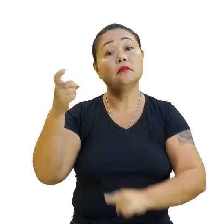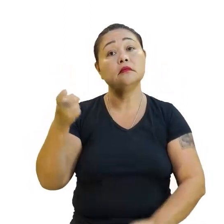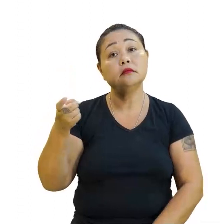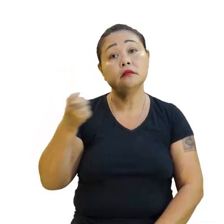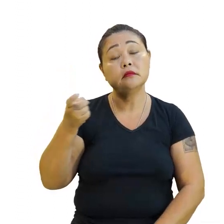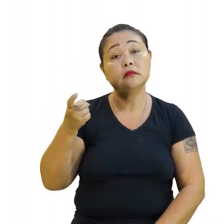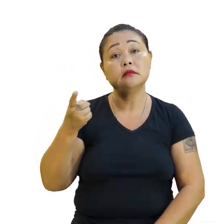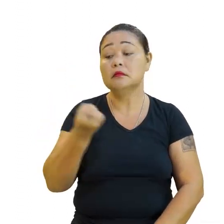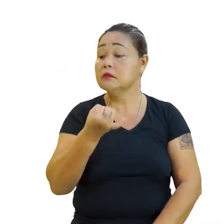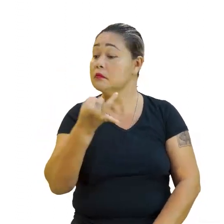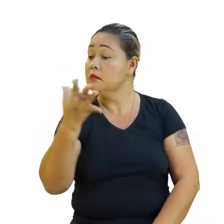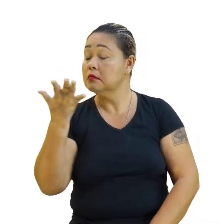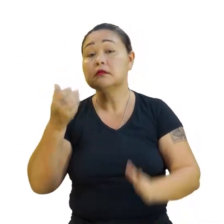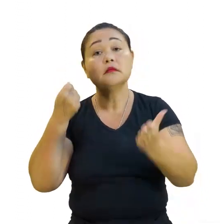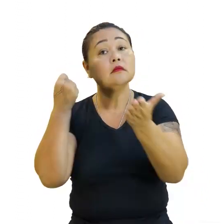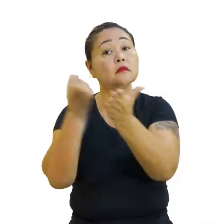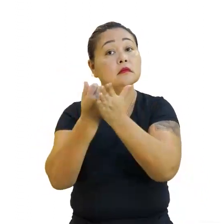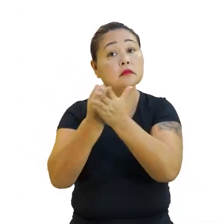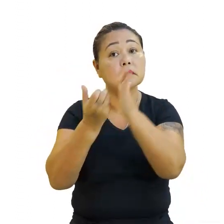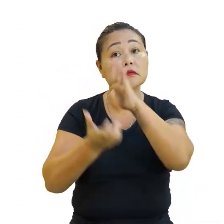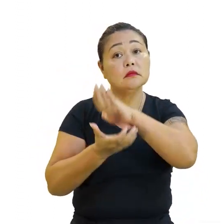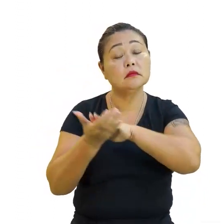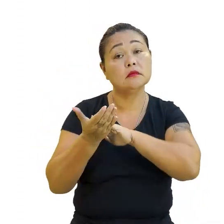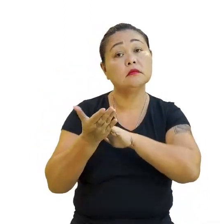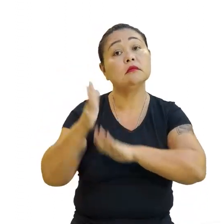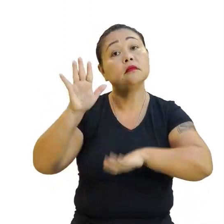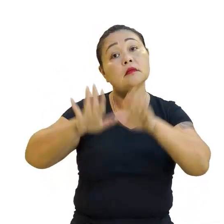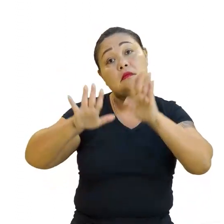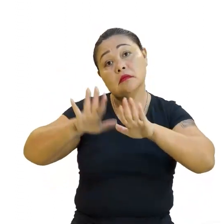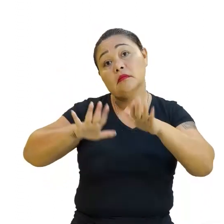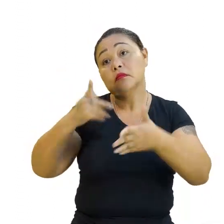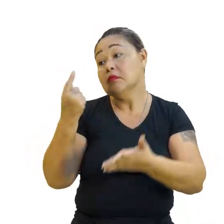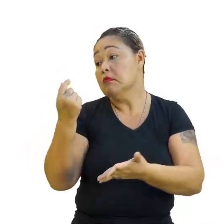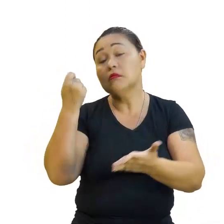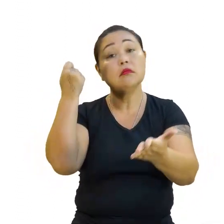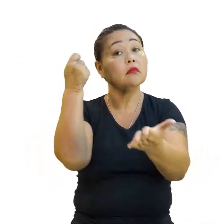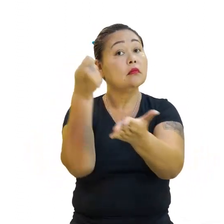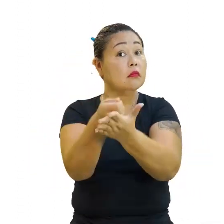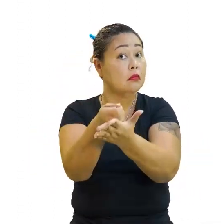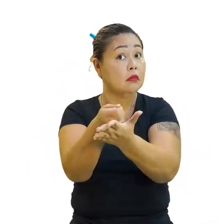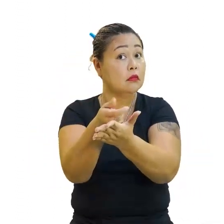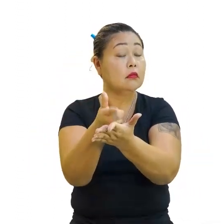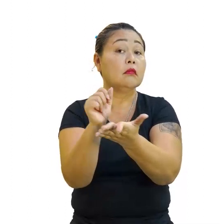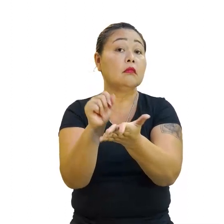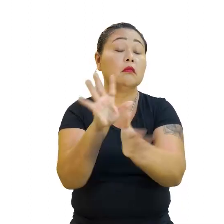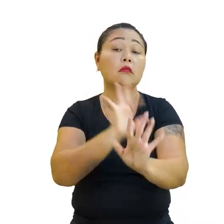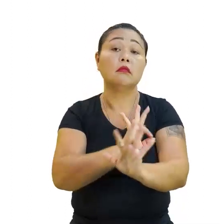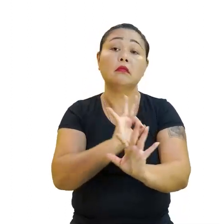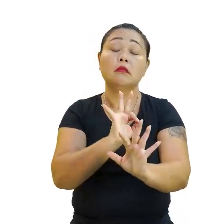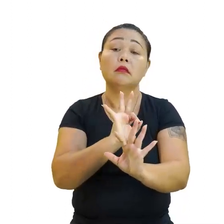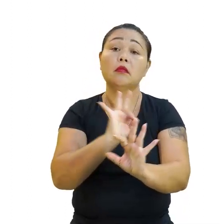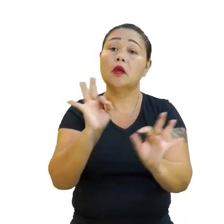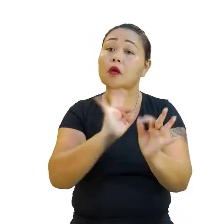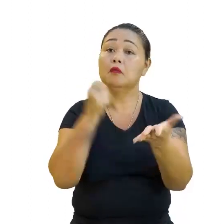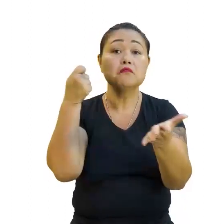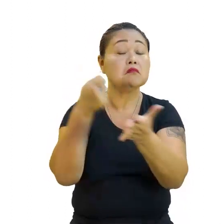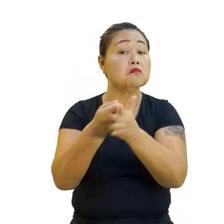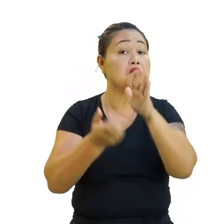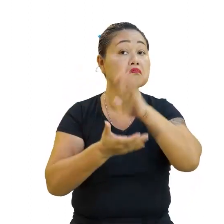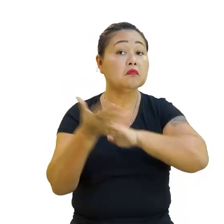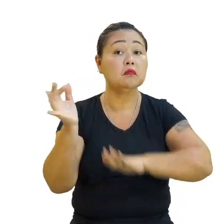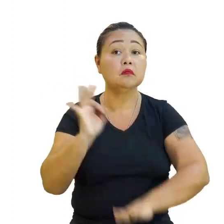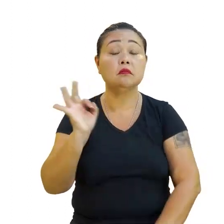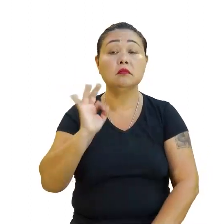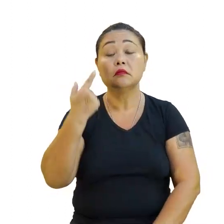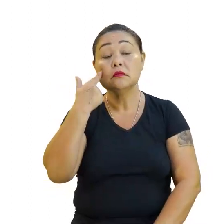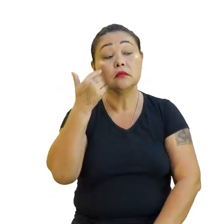de sapatos que eu vou comprar, vai ser o preço que eu vou pagar. Se eu não comprar, se eu não comprar nenhum calçado, não Se eu for lá só